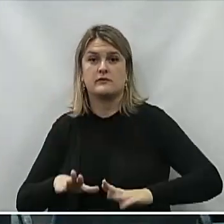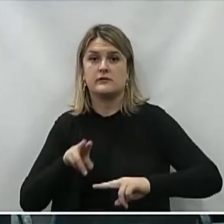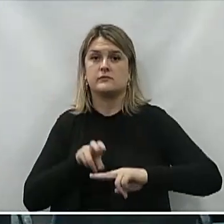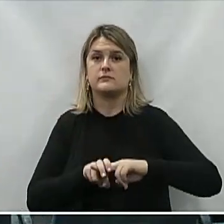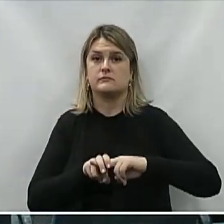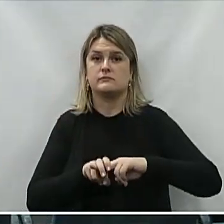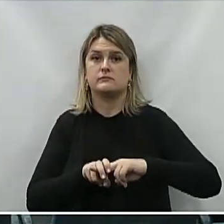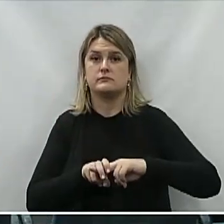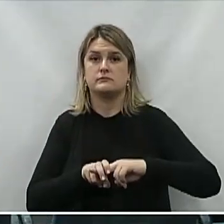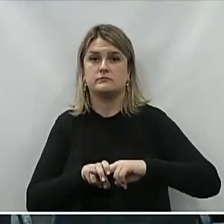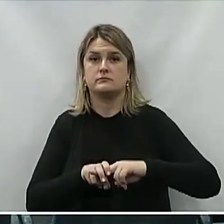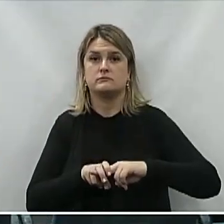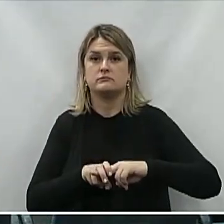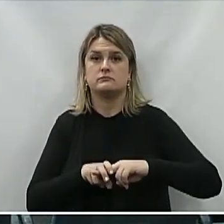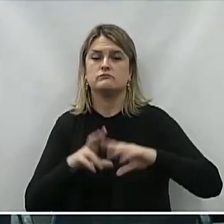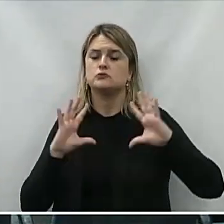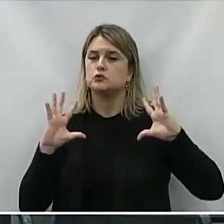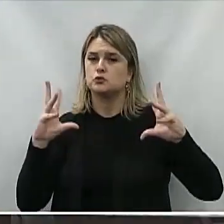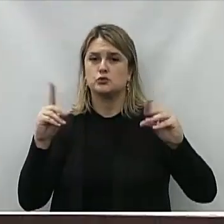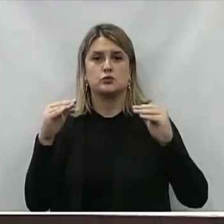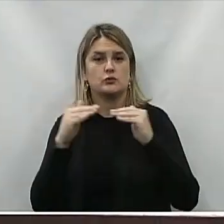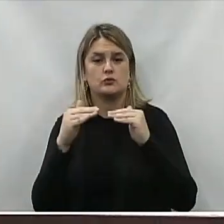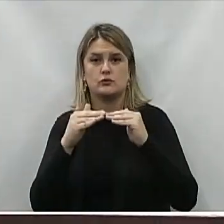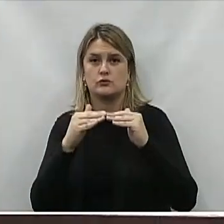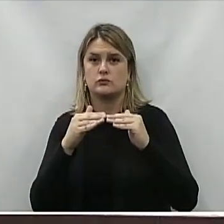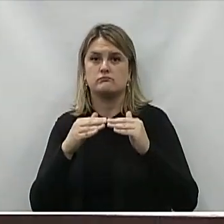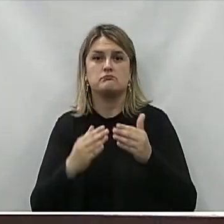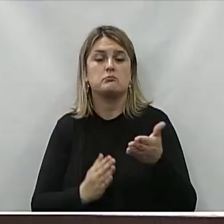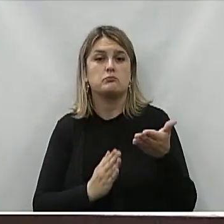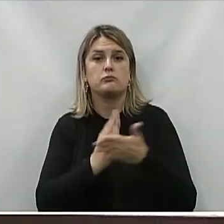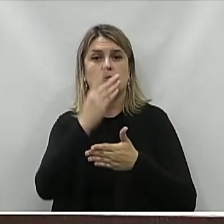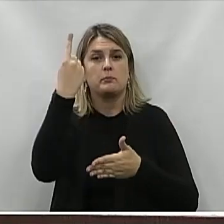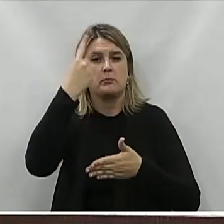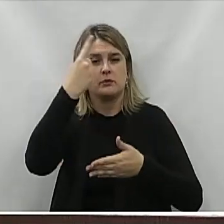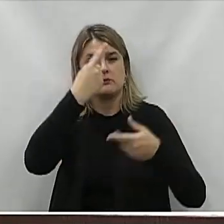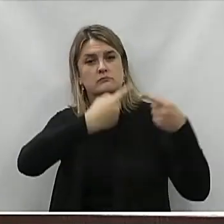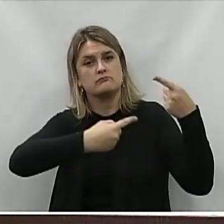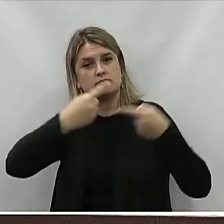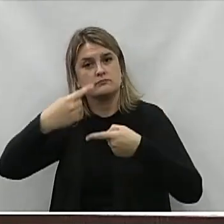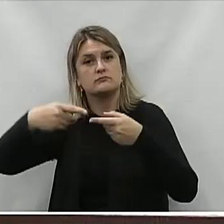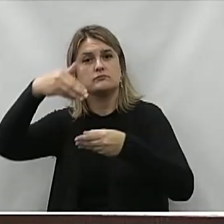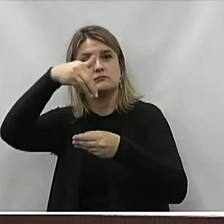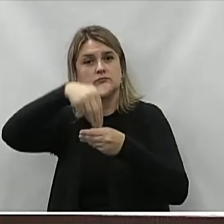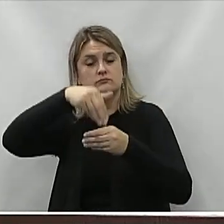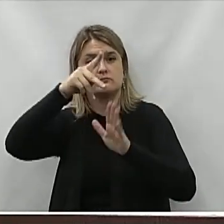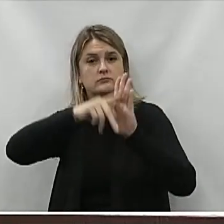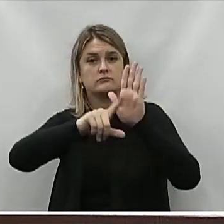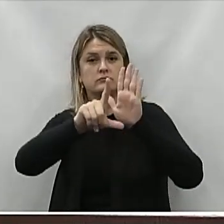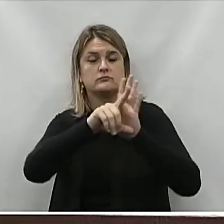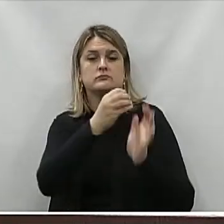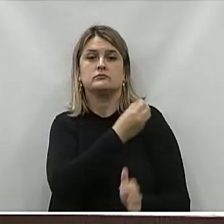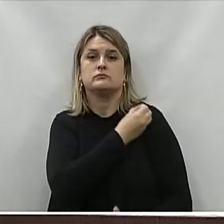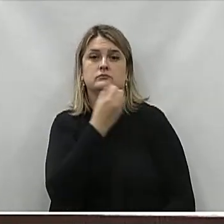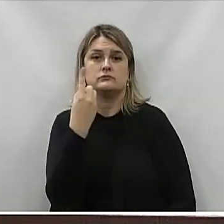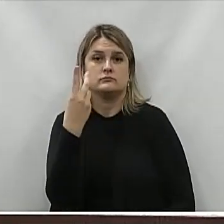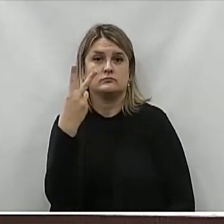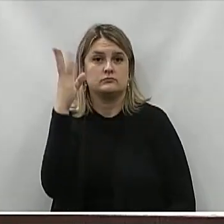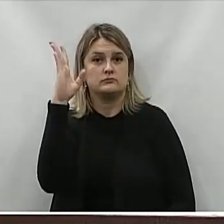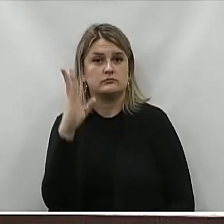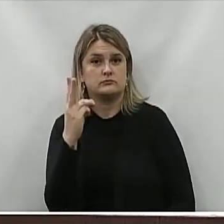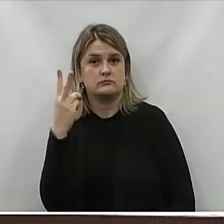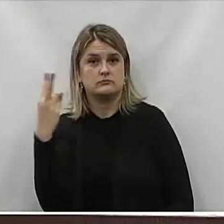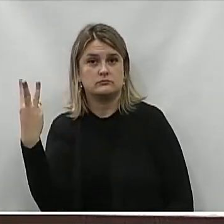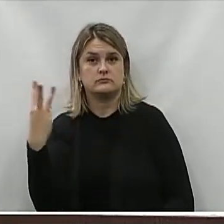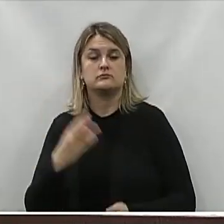aprovam Permaneça Como estão Aprovada Em primeira discussão E votação Do projeto De lei ordinária De número 12 De número